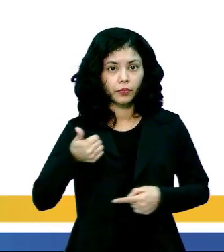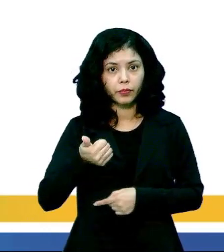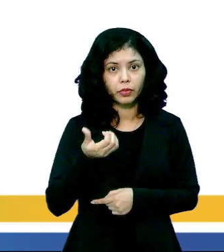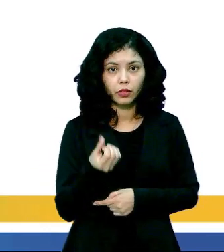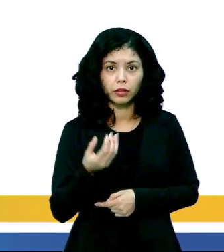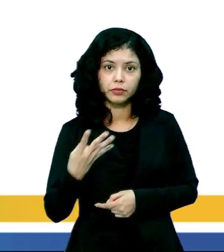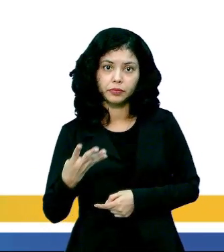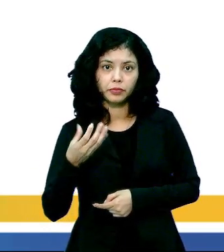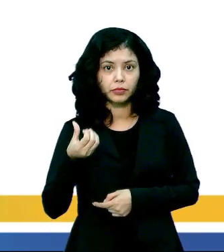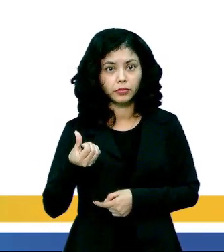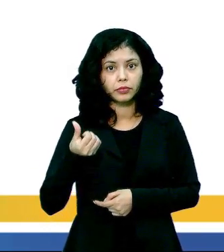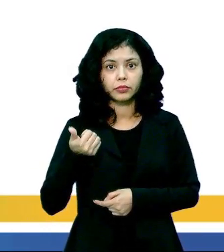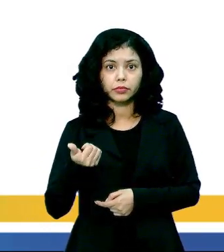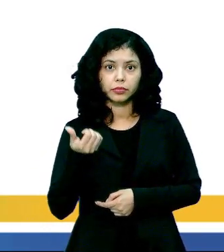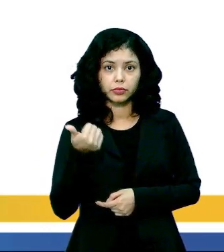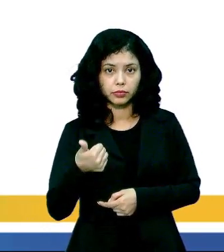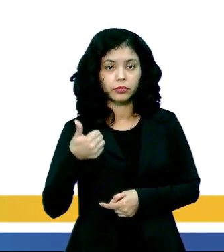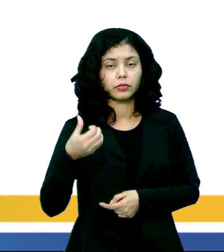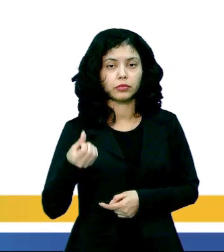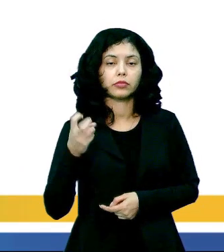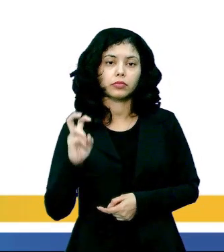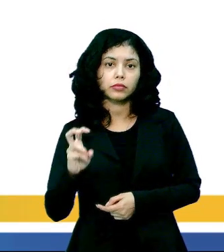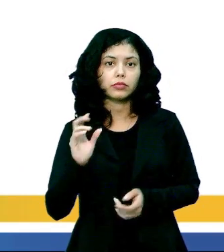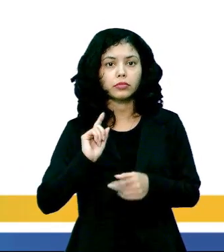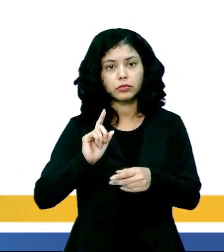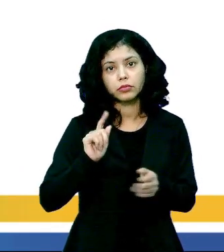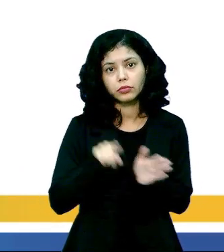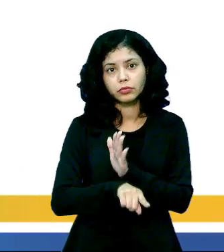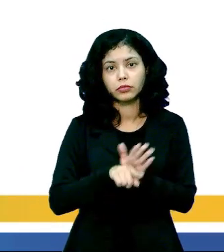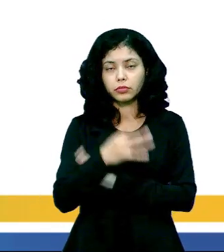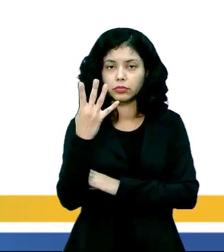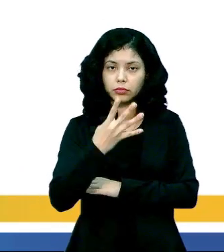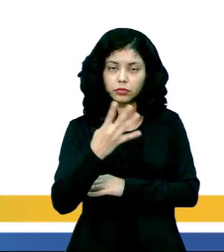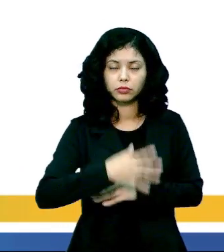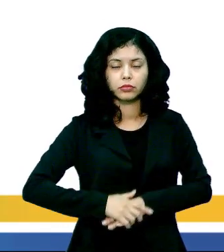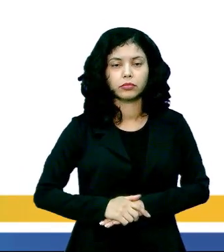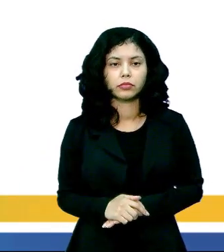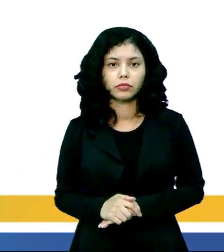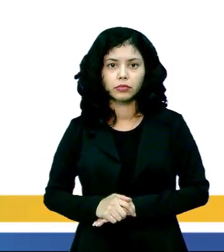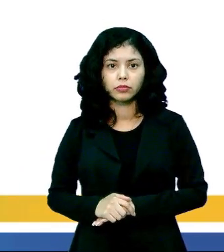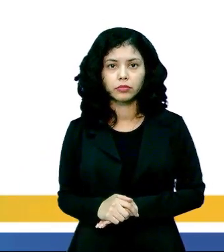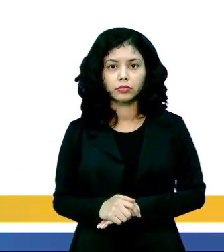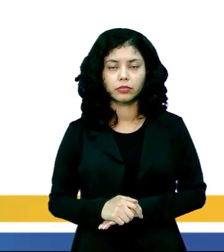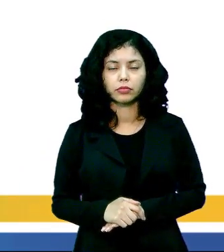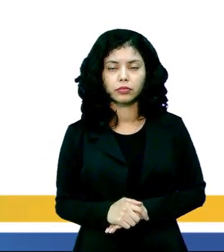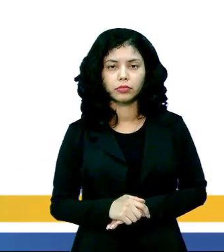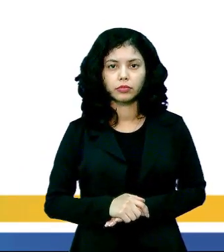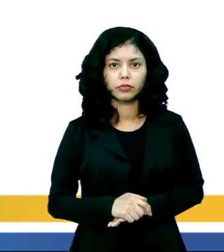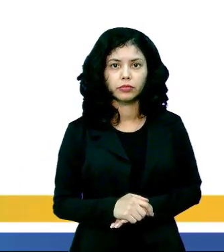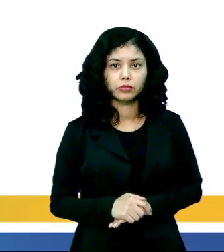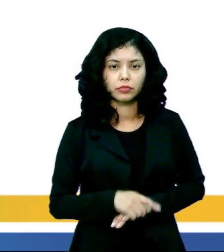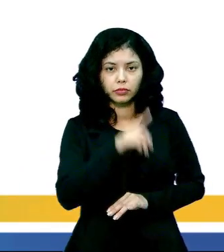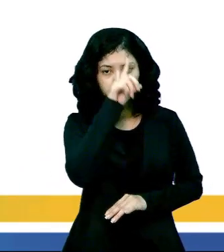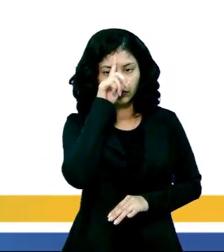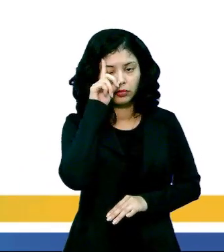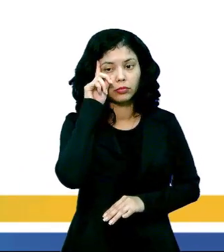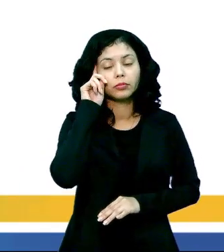de número 4, que está entre as páginas 164 e